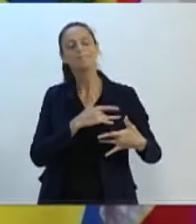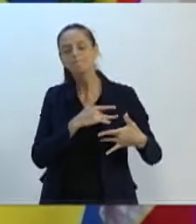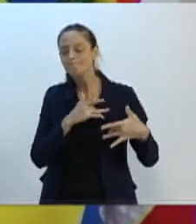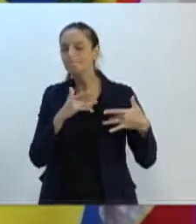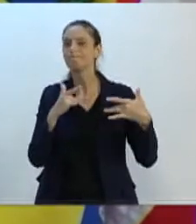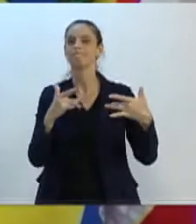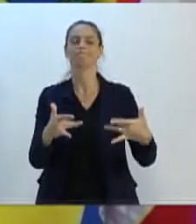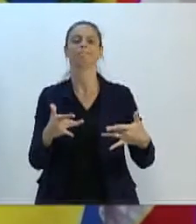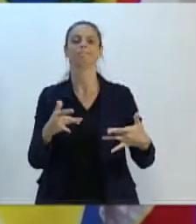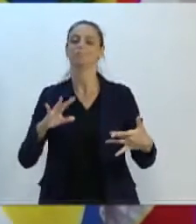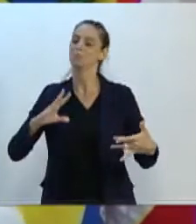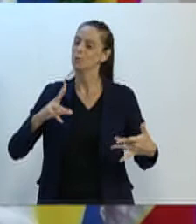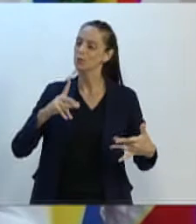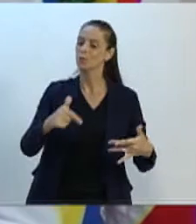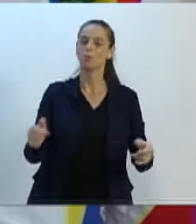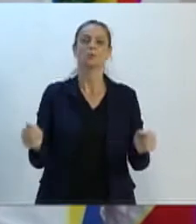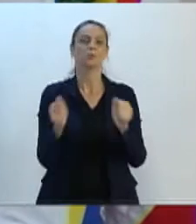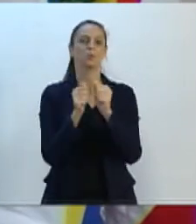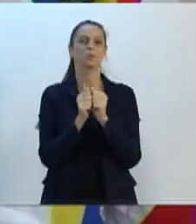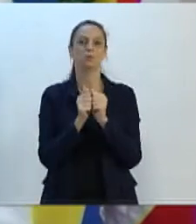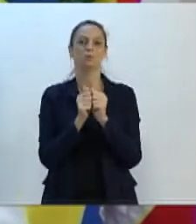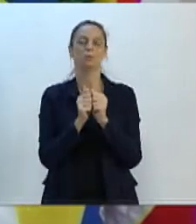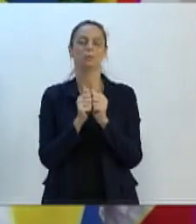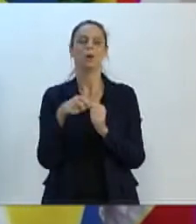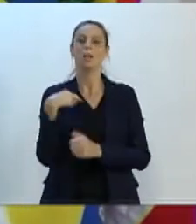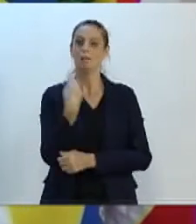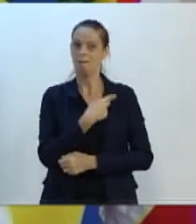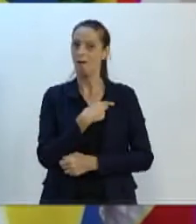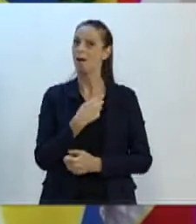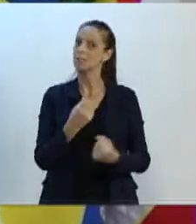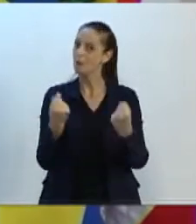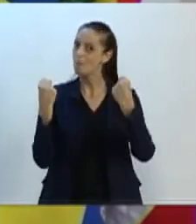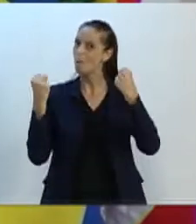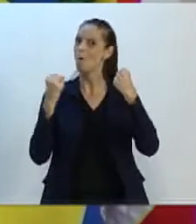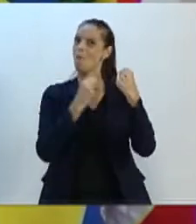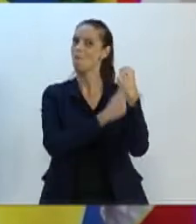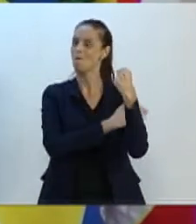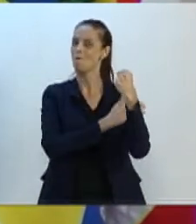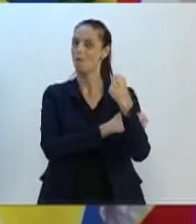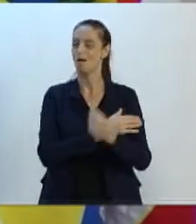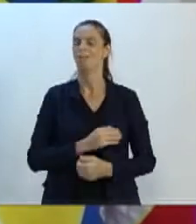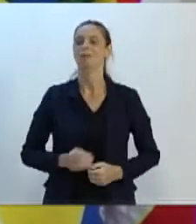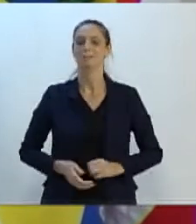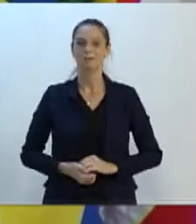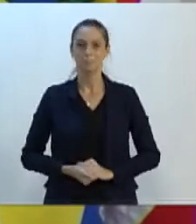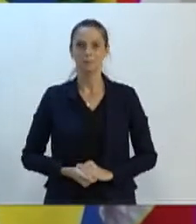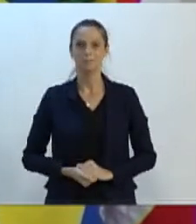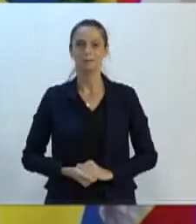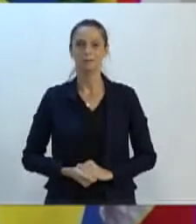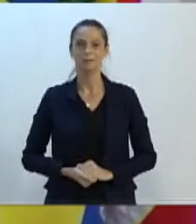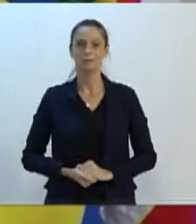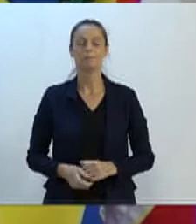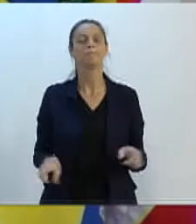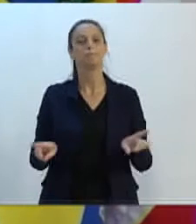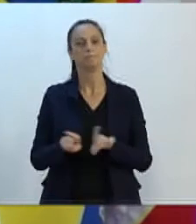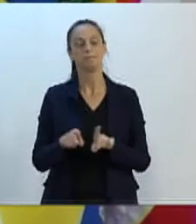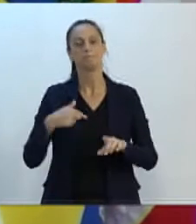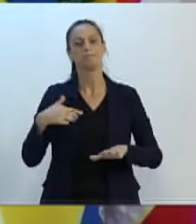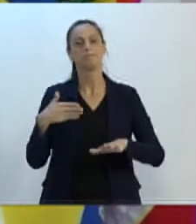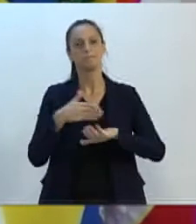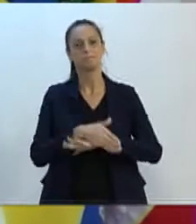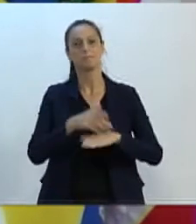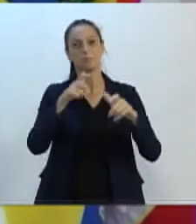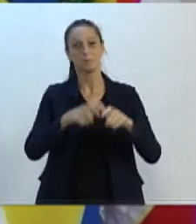Juntos somos muito mais fortes, com certeza. Estive também na pastelada